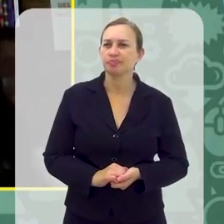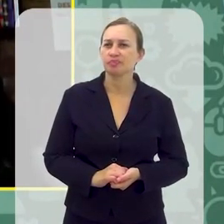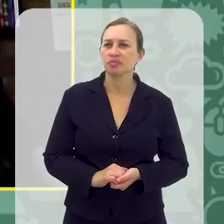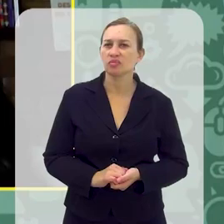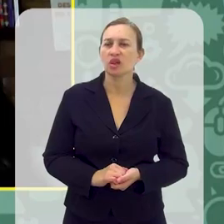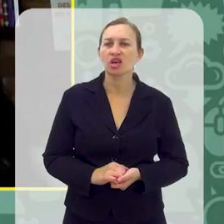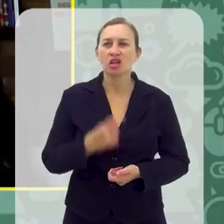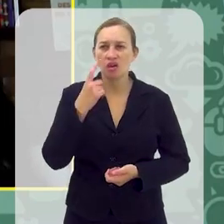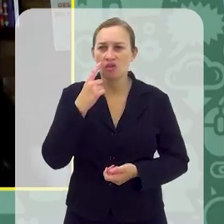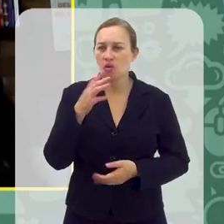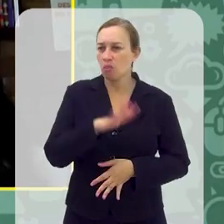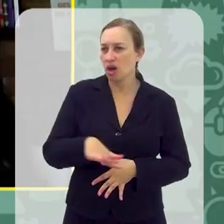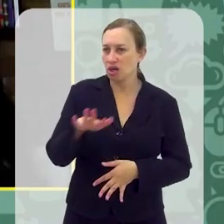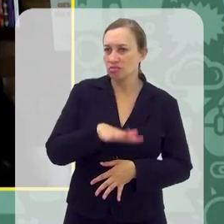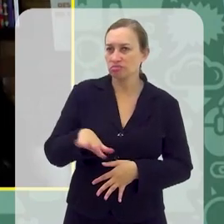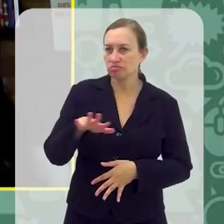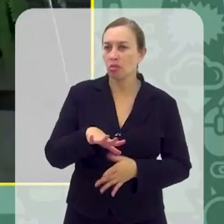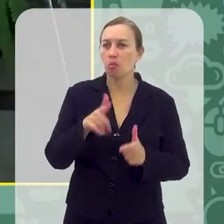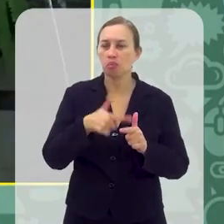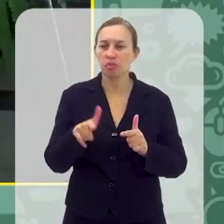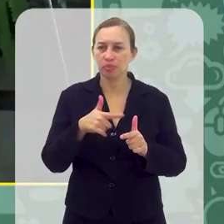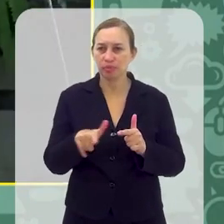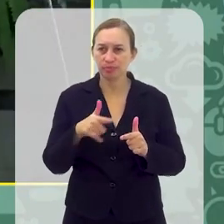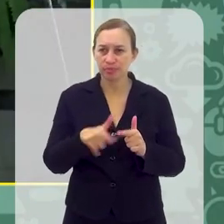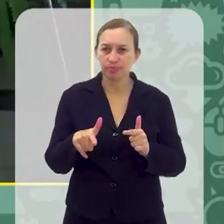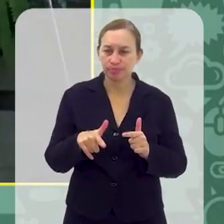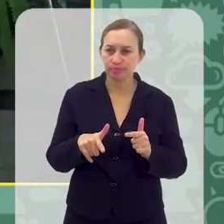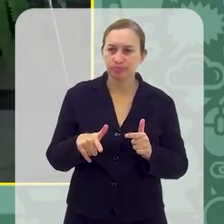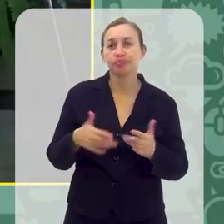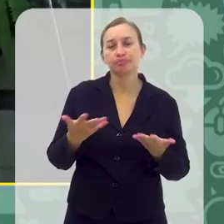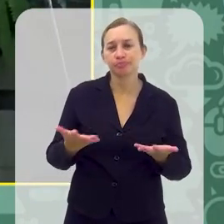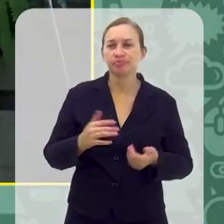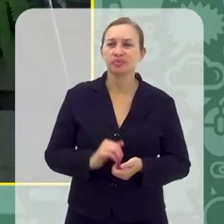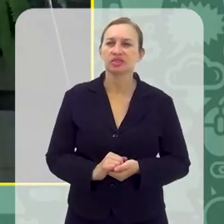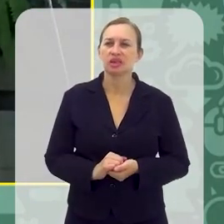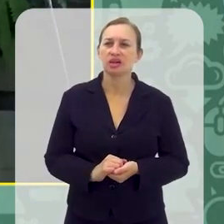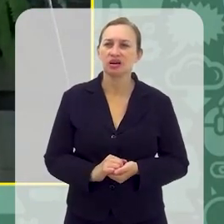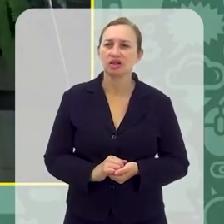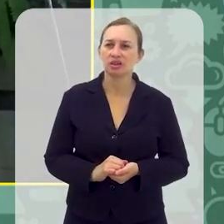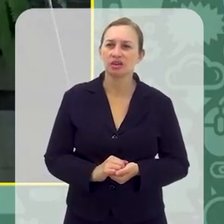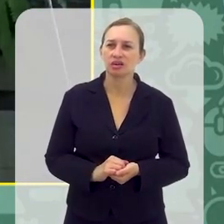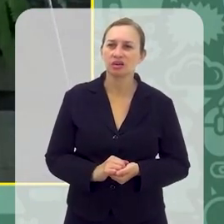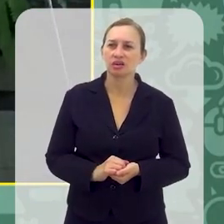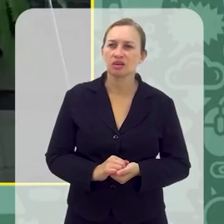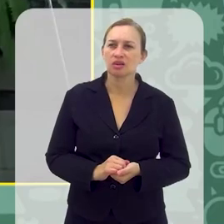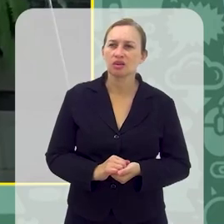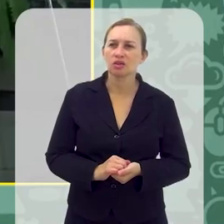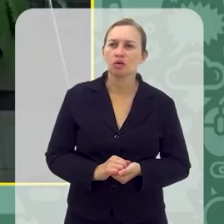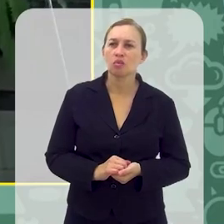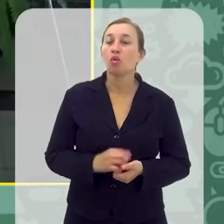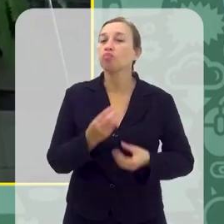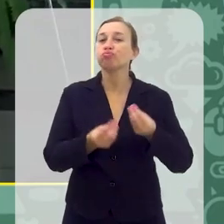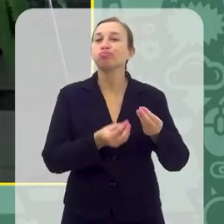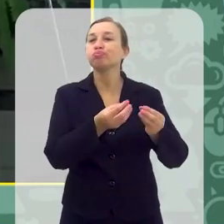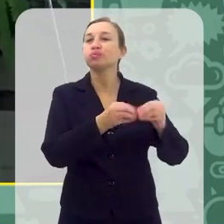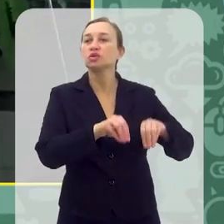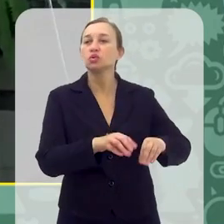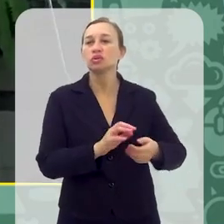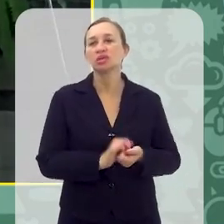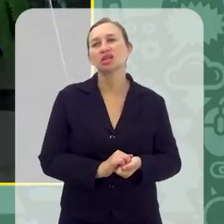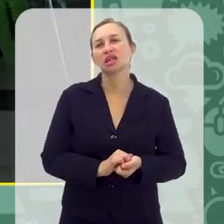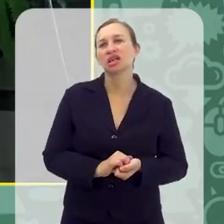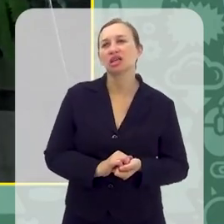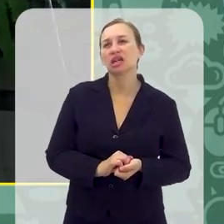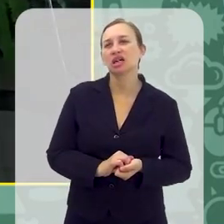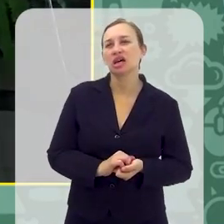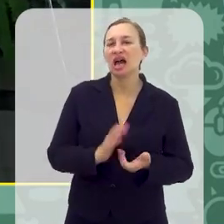A gente vê quando a criança tem problema com isso, sobretudo, né? Não. Quando a gente pergunta assim, ah, como que isso pode afetar, a gente está,